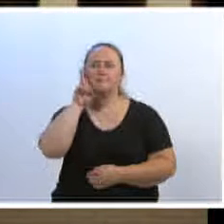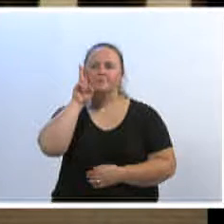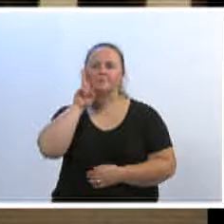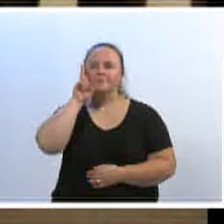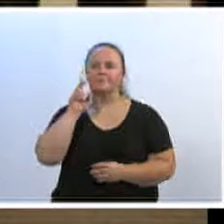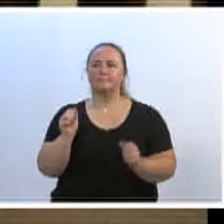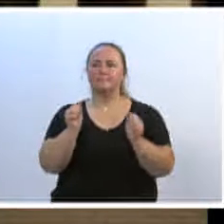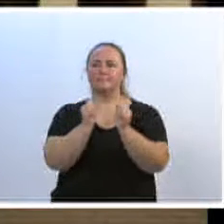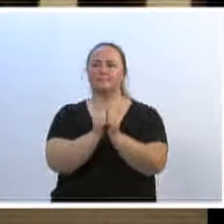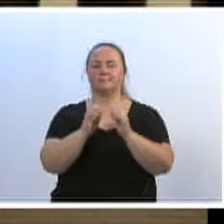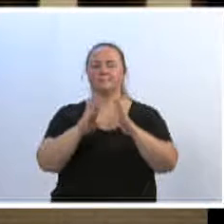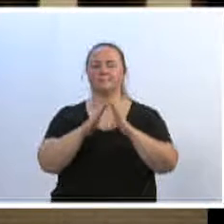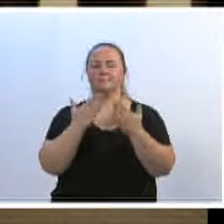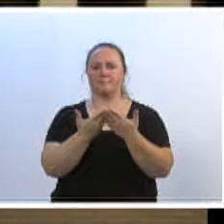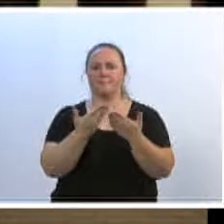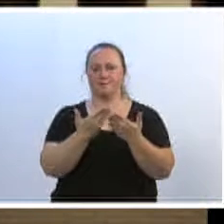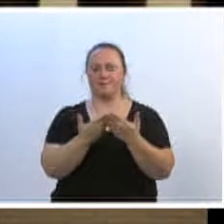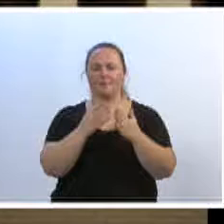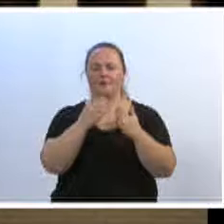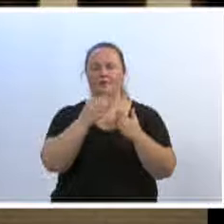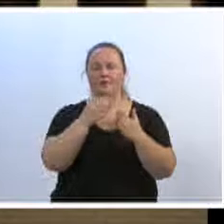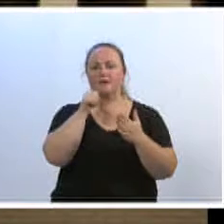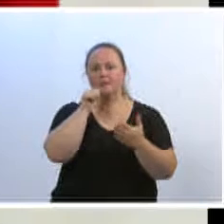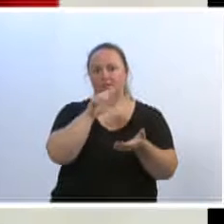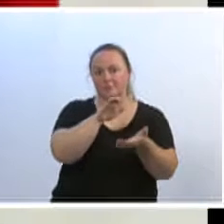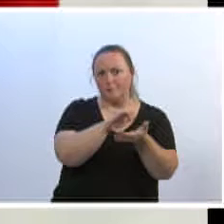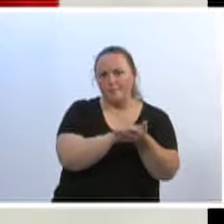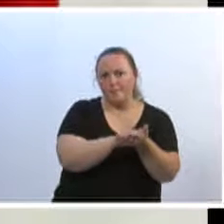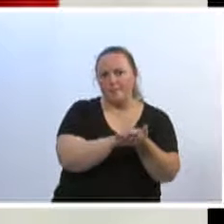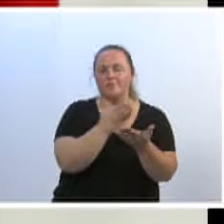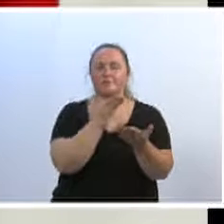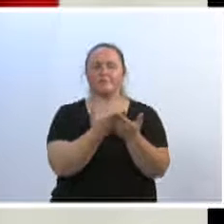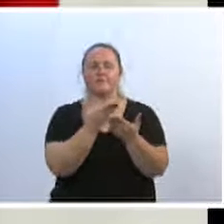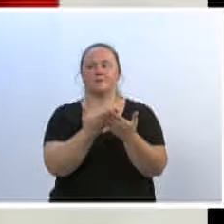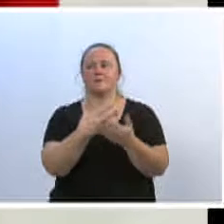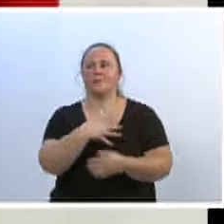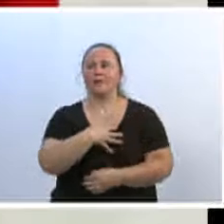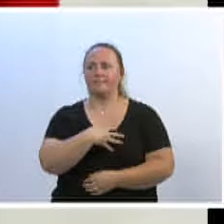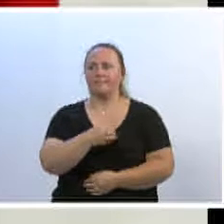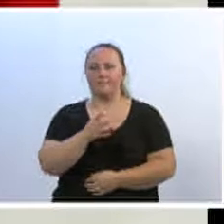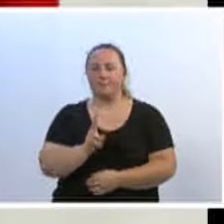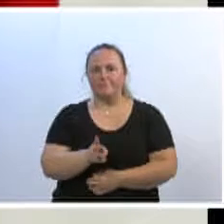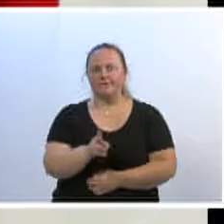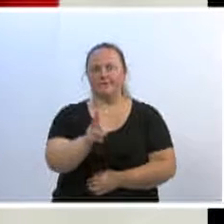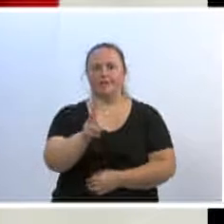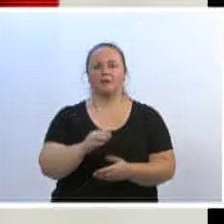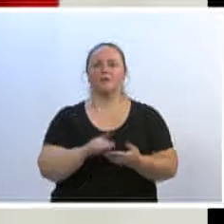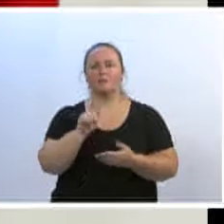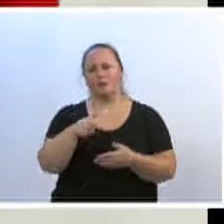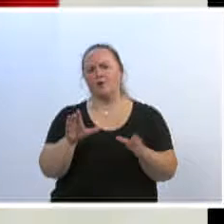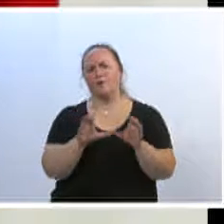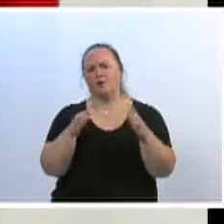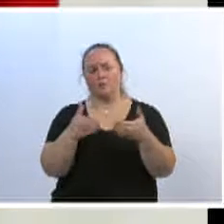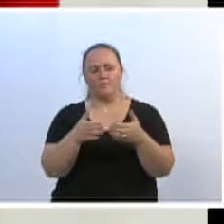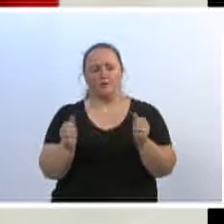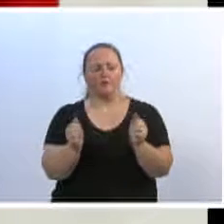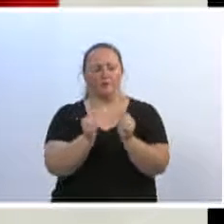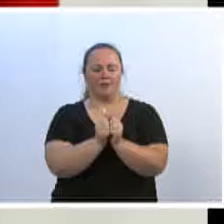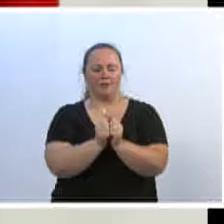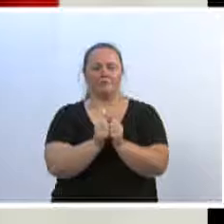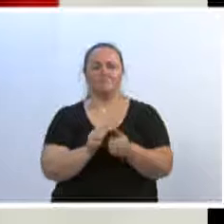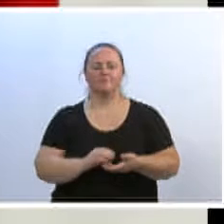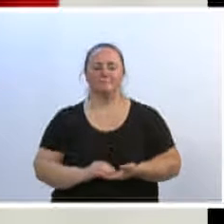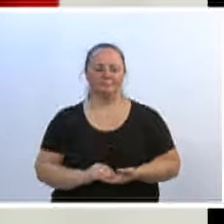escola, a Escola Visconde Toné, minha esposa estudou lá, minha filha estudou, meu filho ainda estuda, e é uma escola lá da comunidade, e eu quero aqui